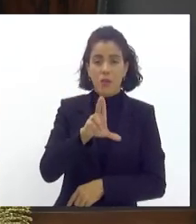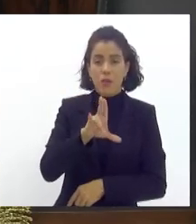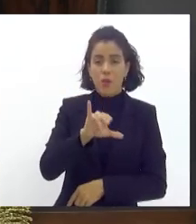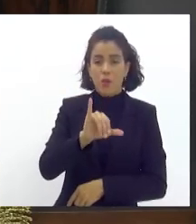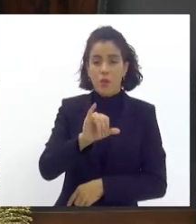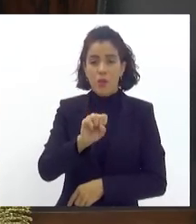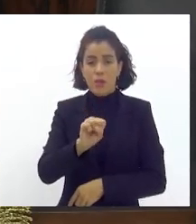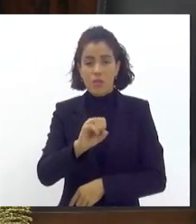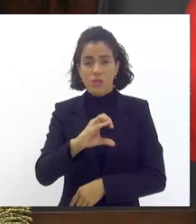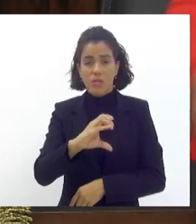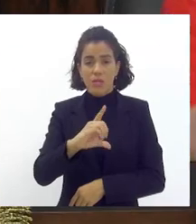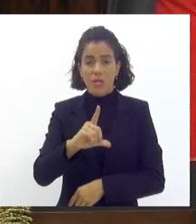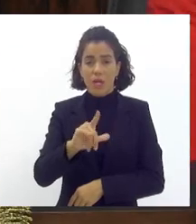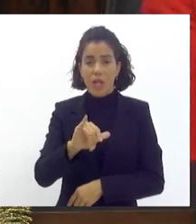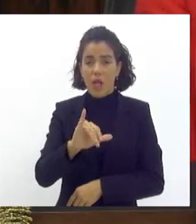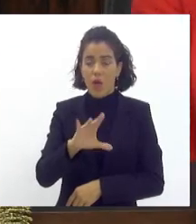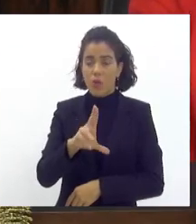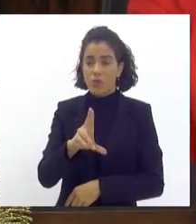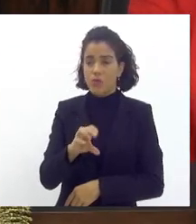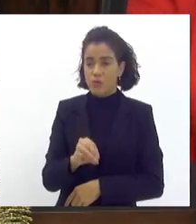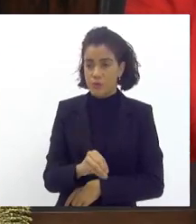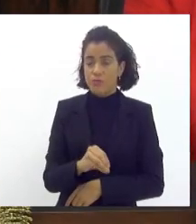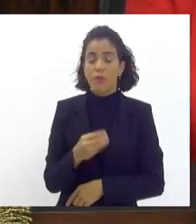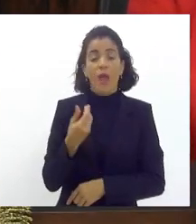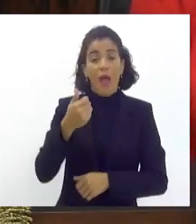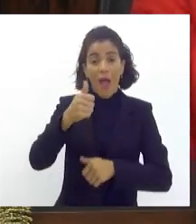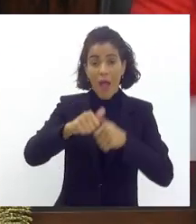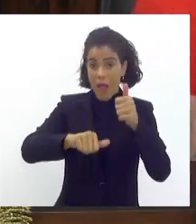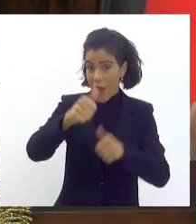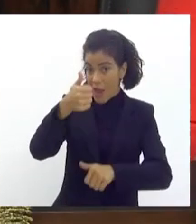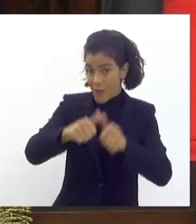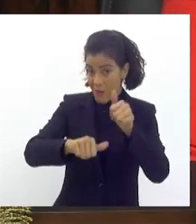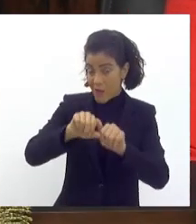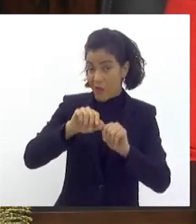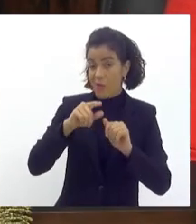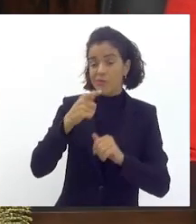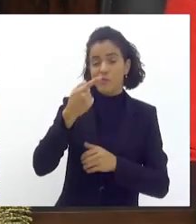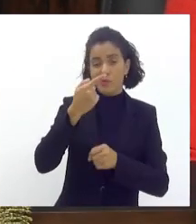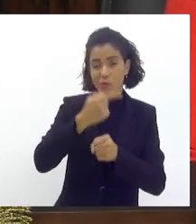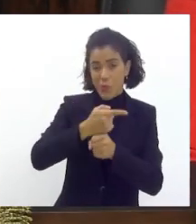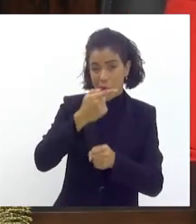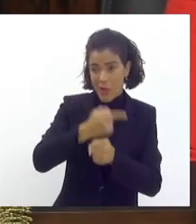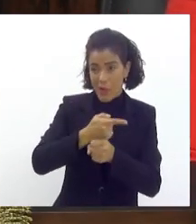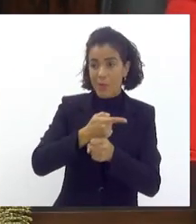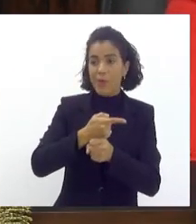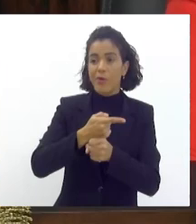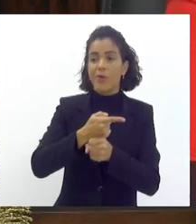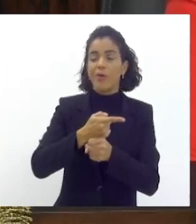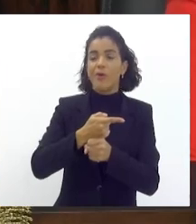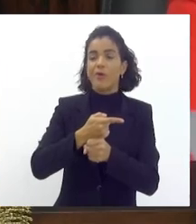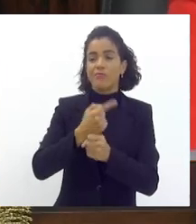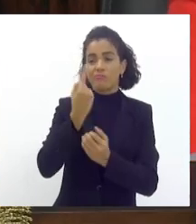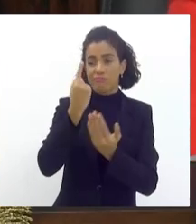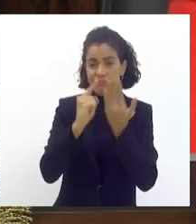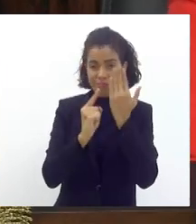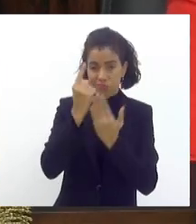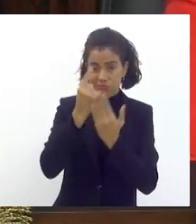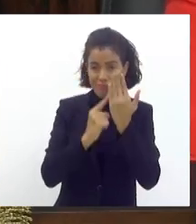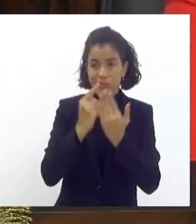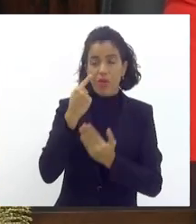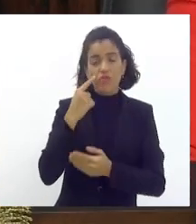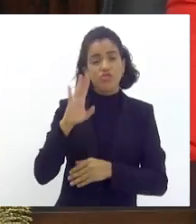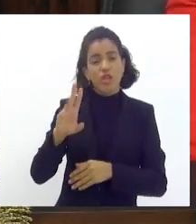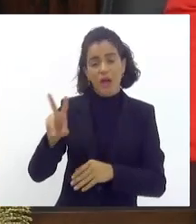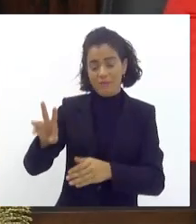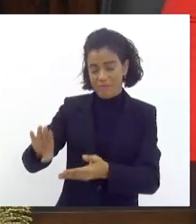melhor a avaliação das escolas em relação à aplicação eu já recebi aqui do vereador Binho lá